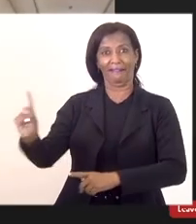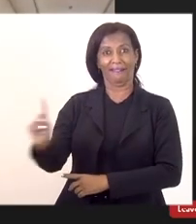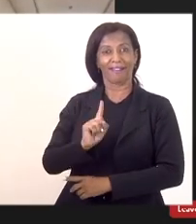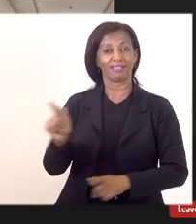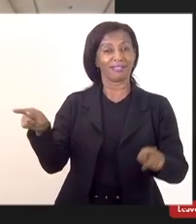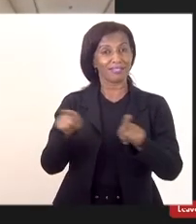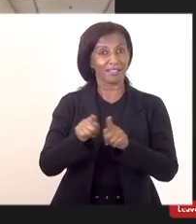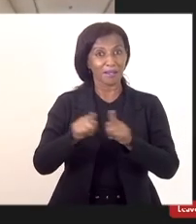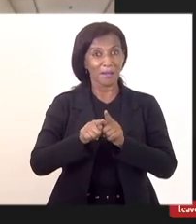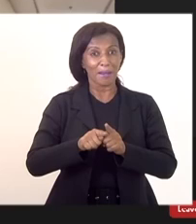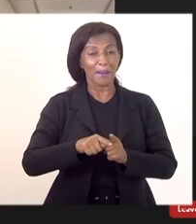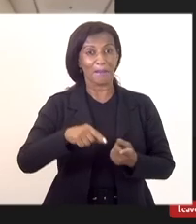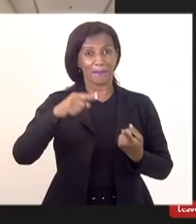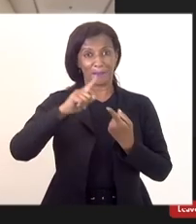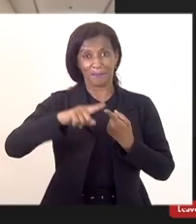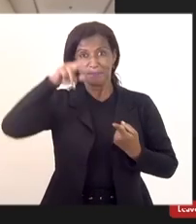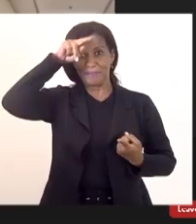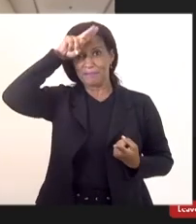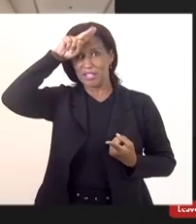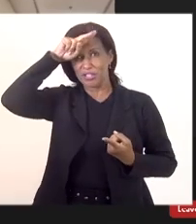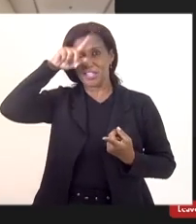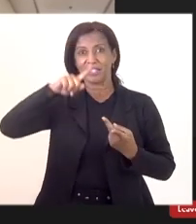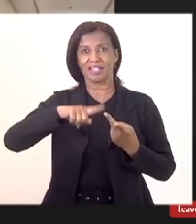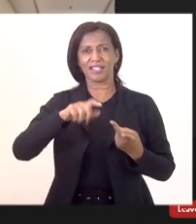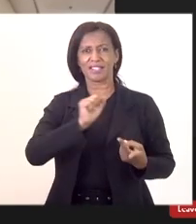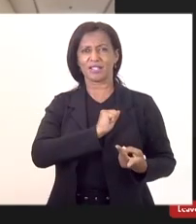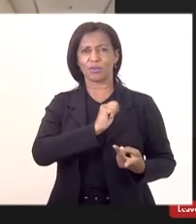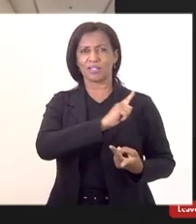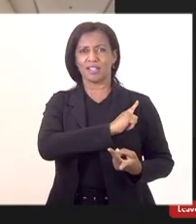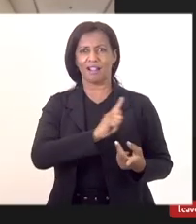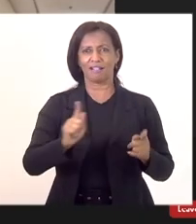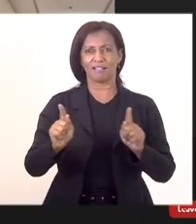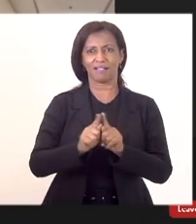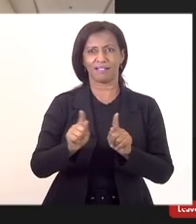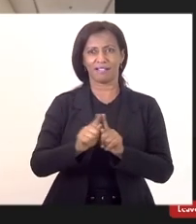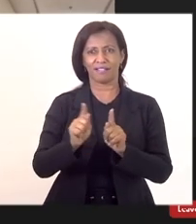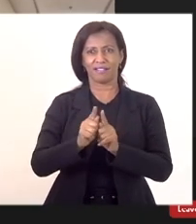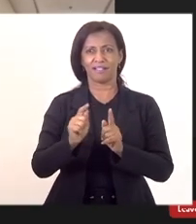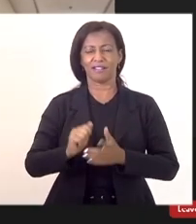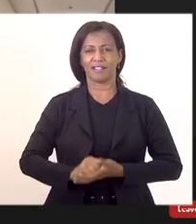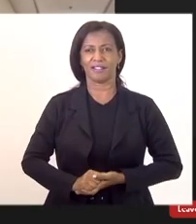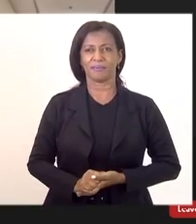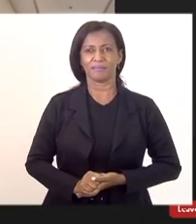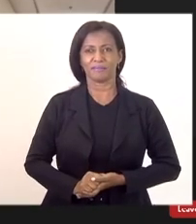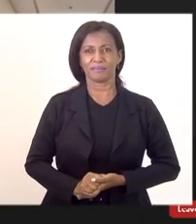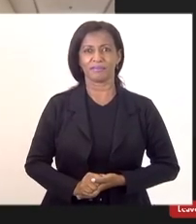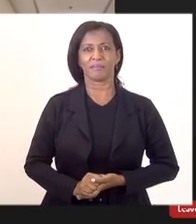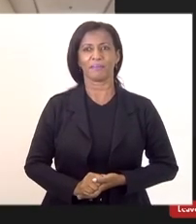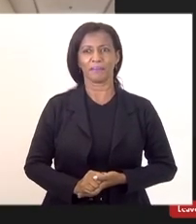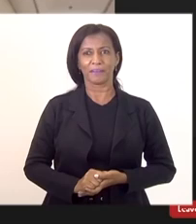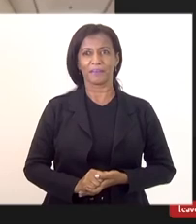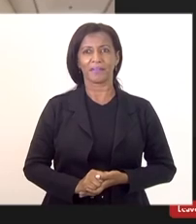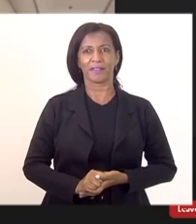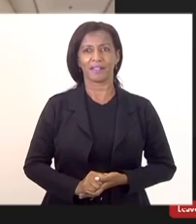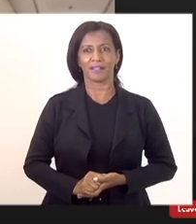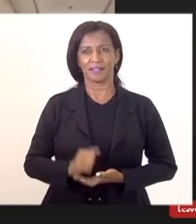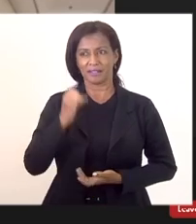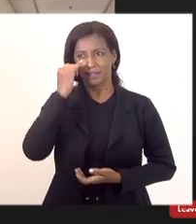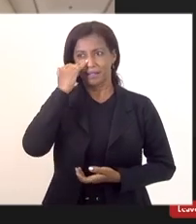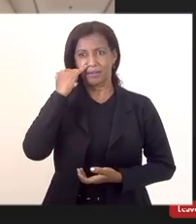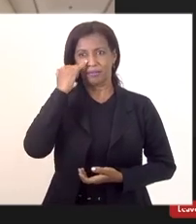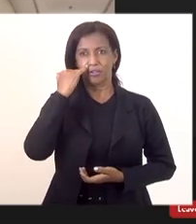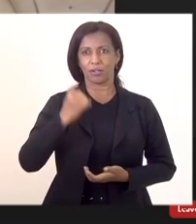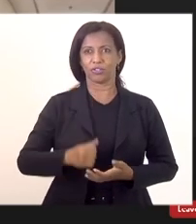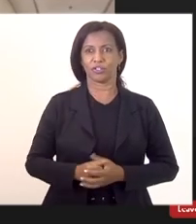o prefeito da cidade de Mesquita, ambos partícipes da divisão da distribuição da nova modelagem, ou seja, um verdadeiro